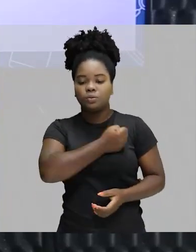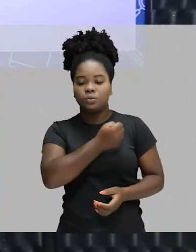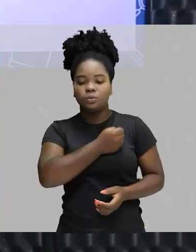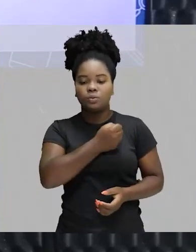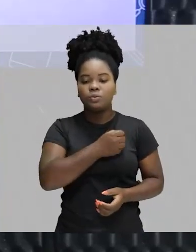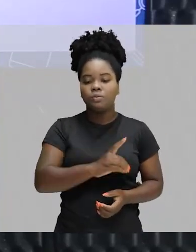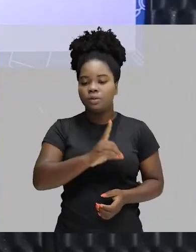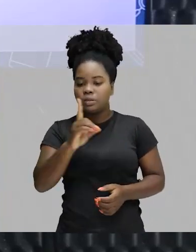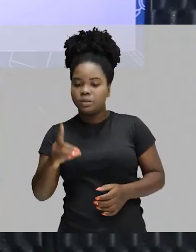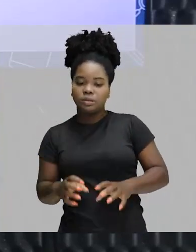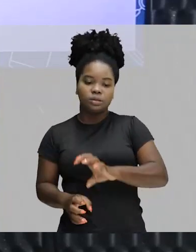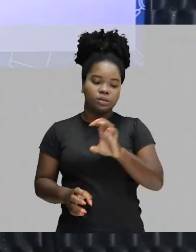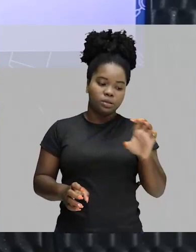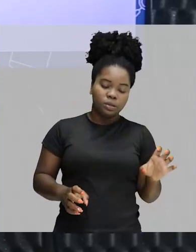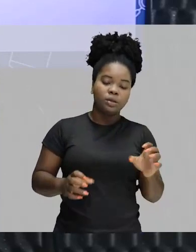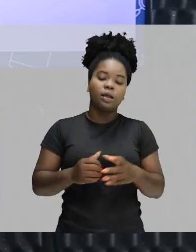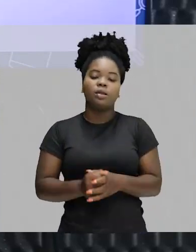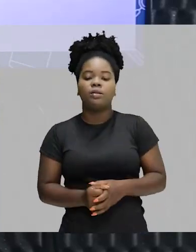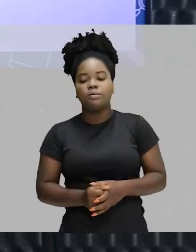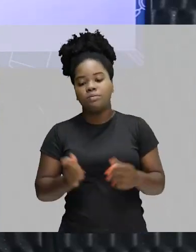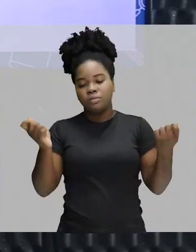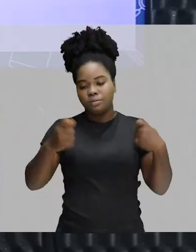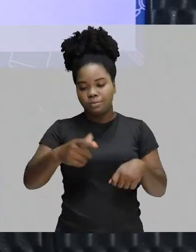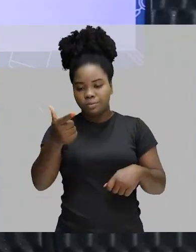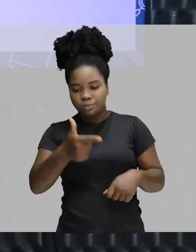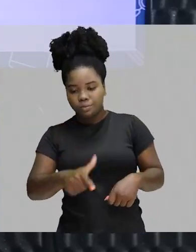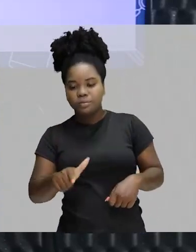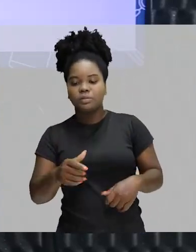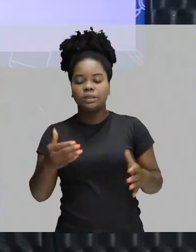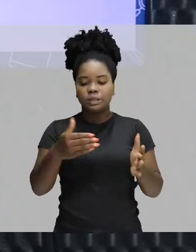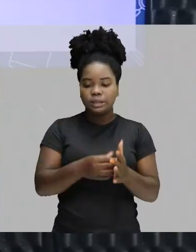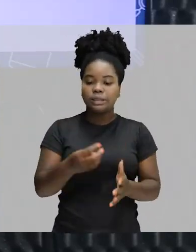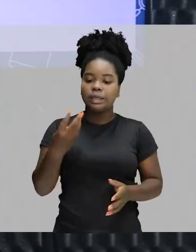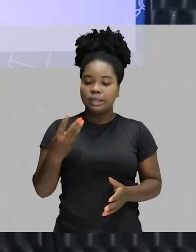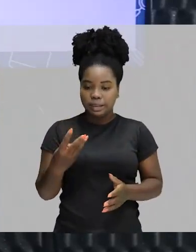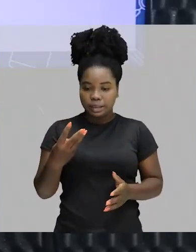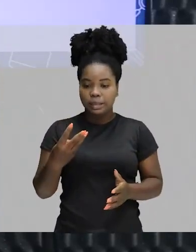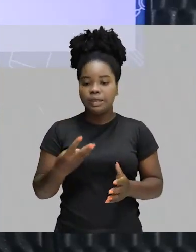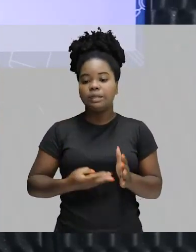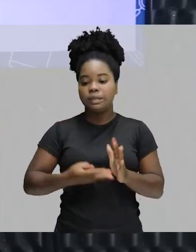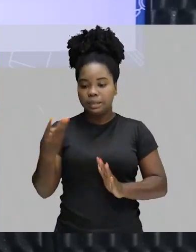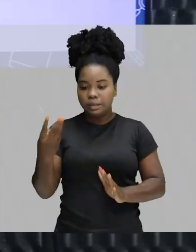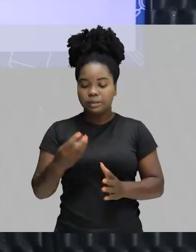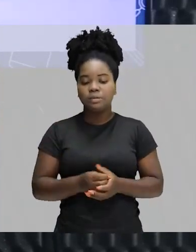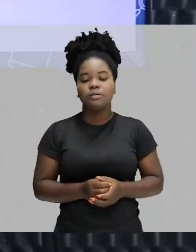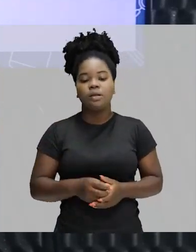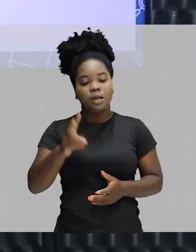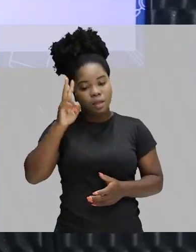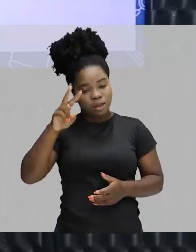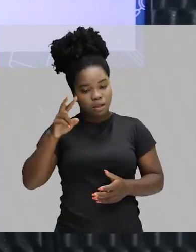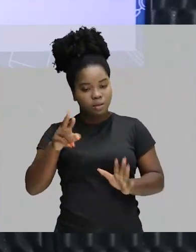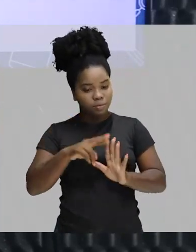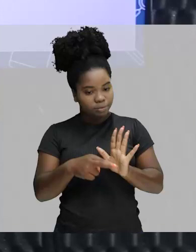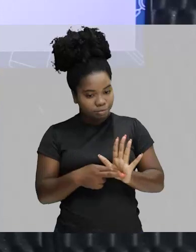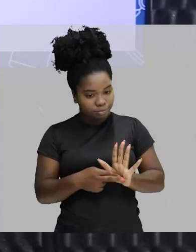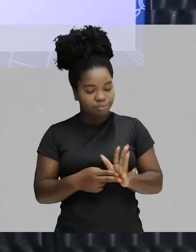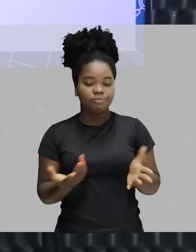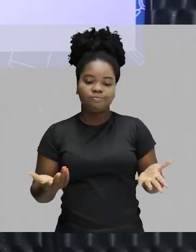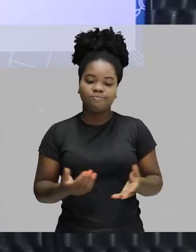esquerda, que pode repetir até no máximo três vezes. Lembram dessas regrinhas? Então, vamos lá.